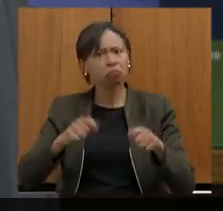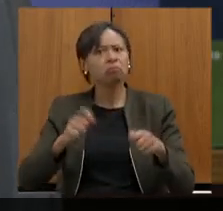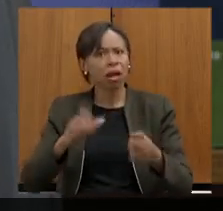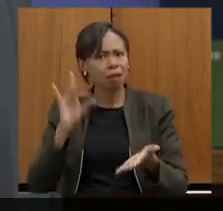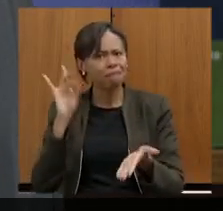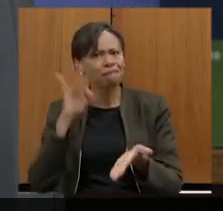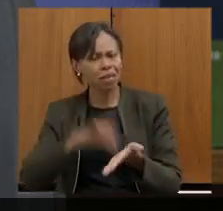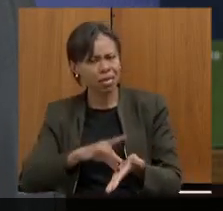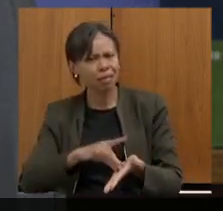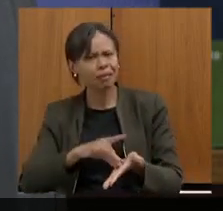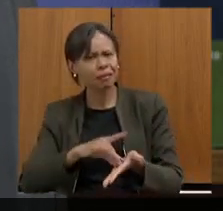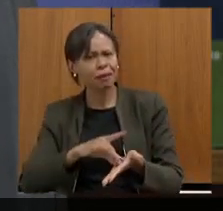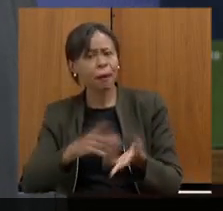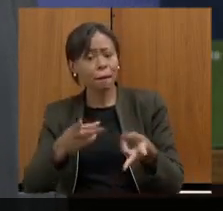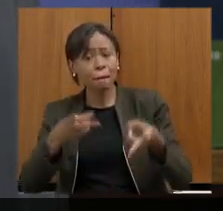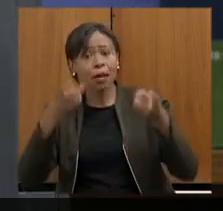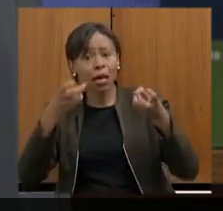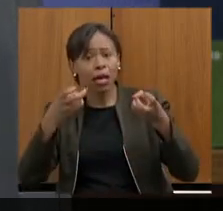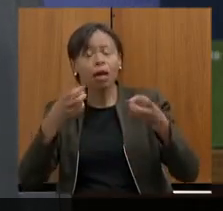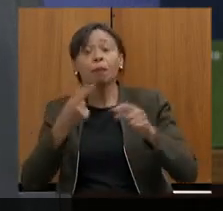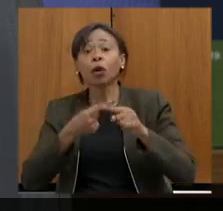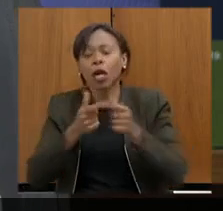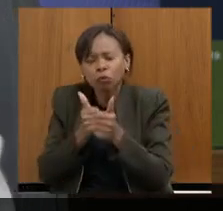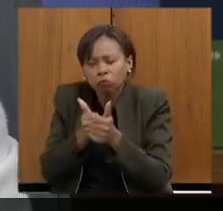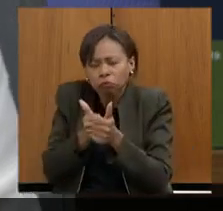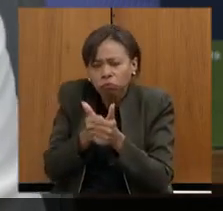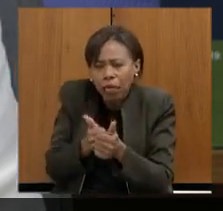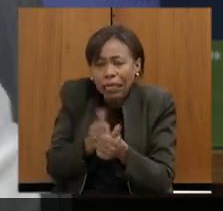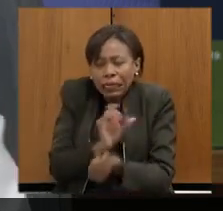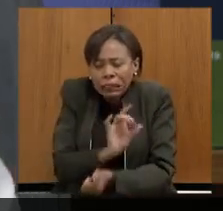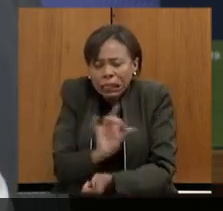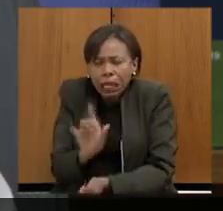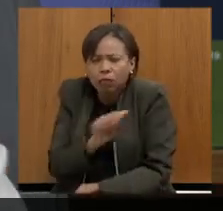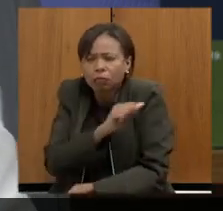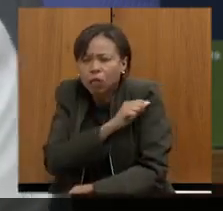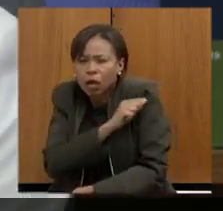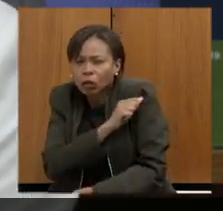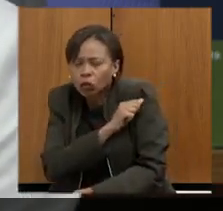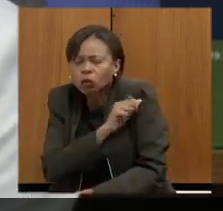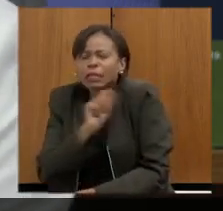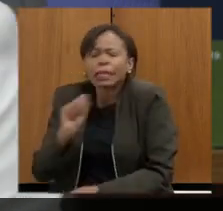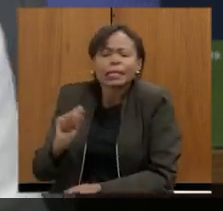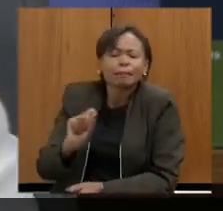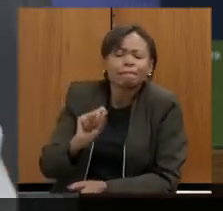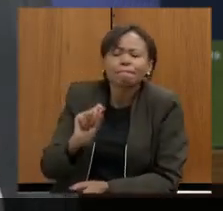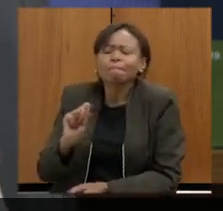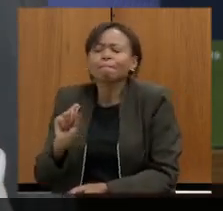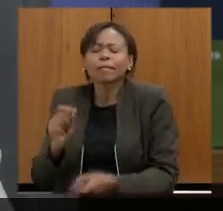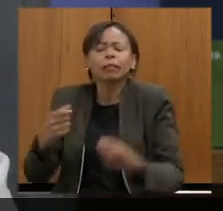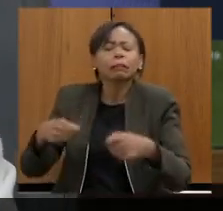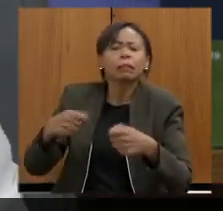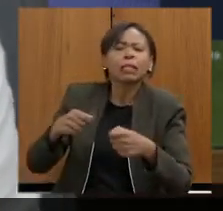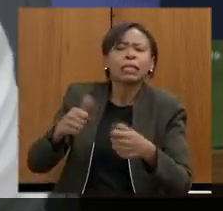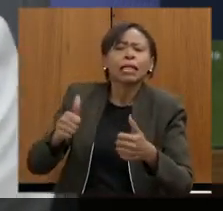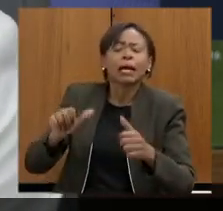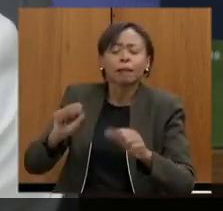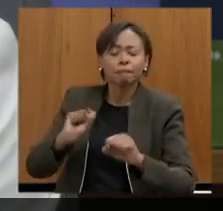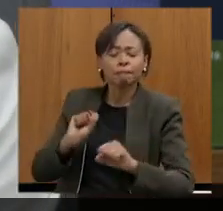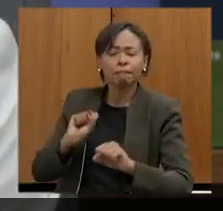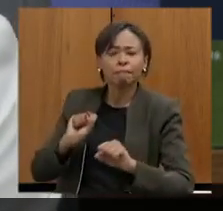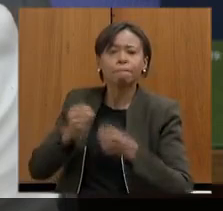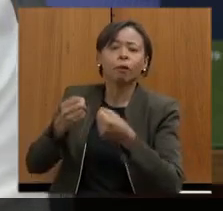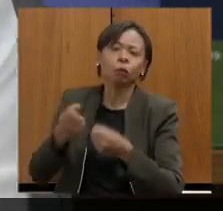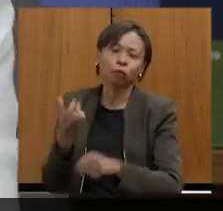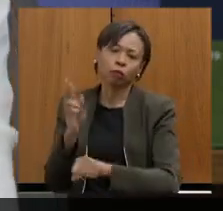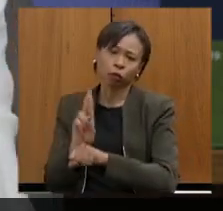porque a gente tinha o acompanhamento minucioso de cada estudante quem que a gente precisava levar para o reforço aquelas 52 mil vagas que a gente